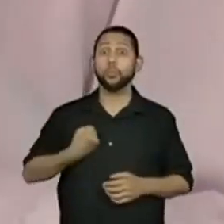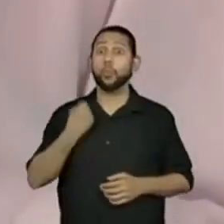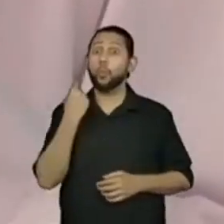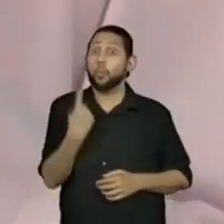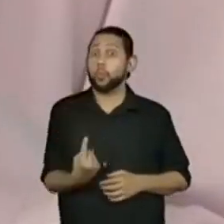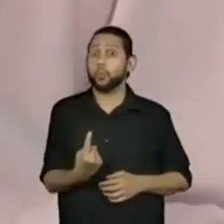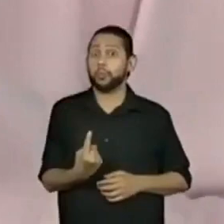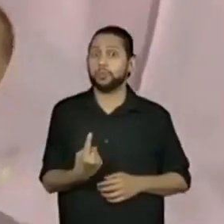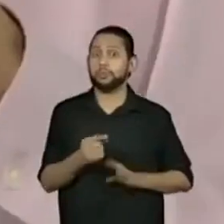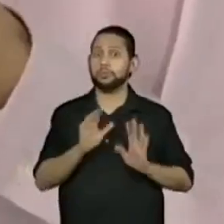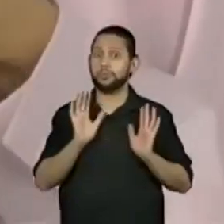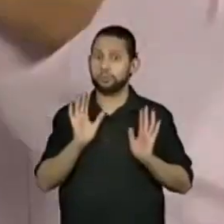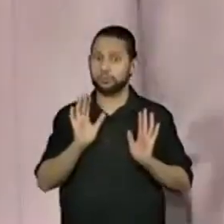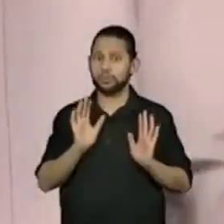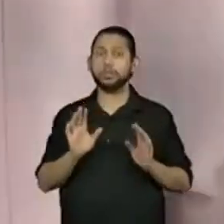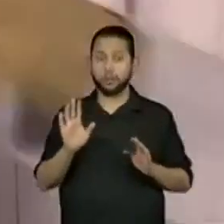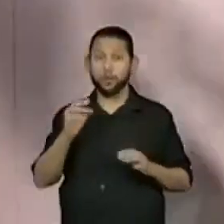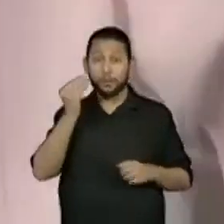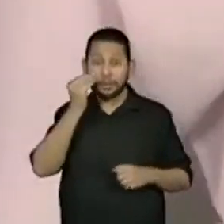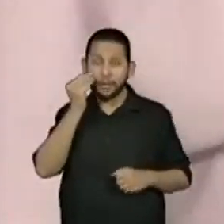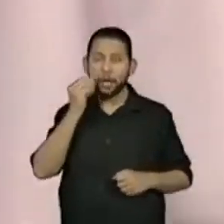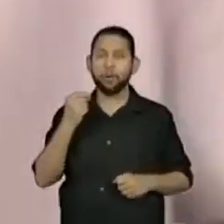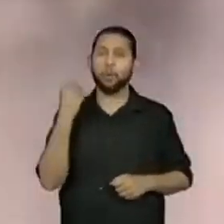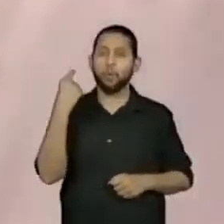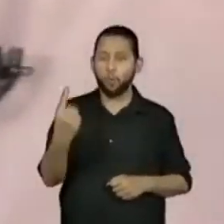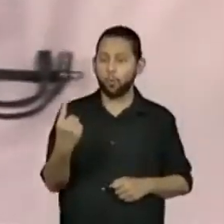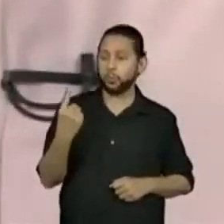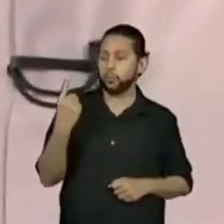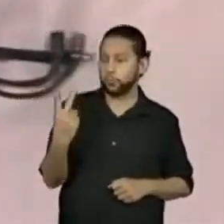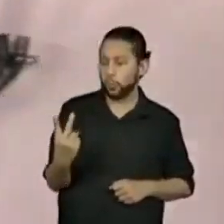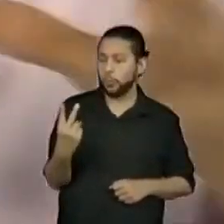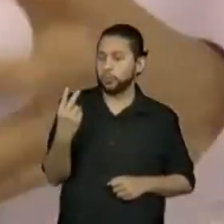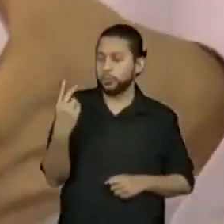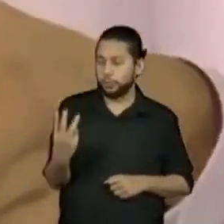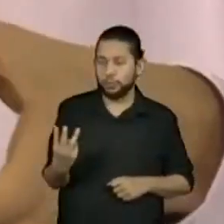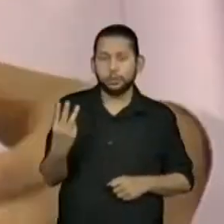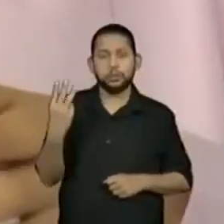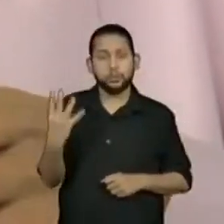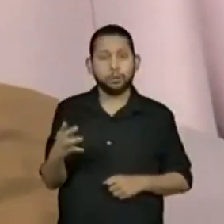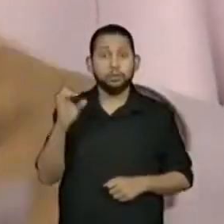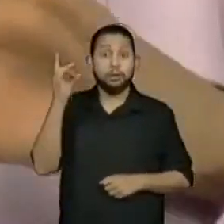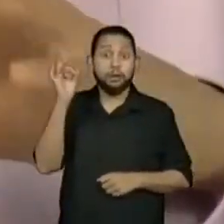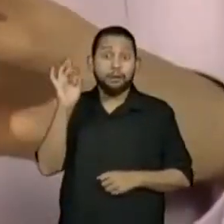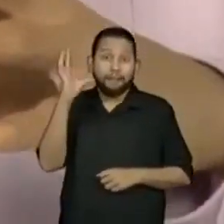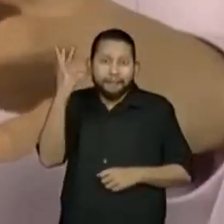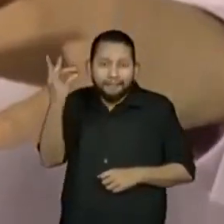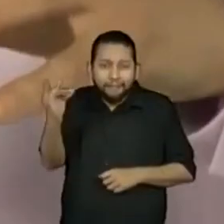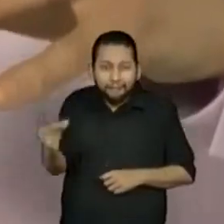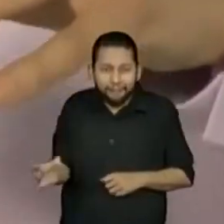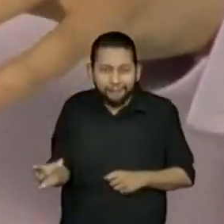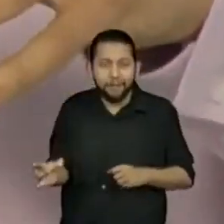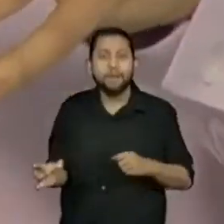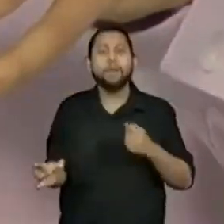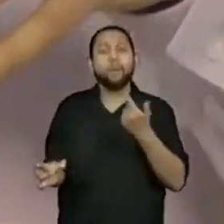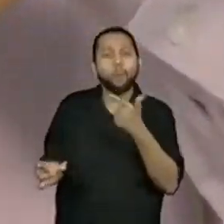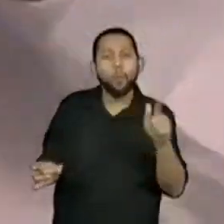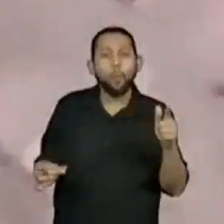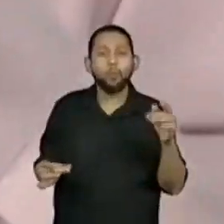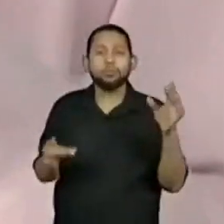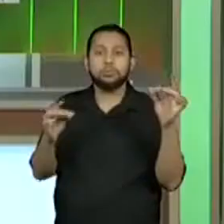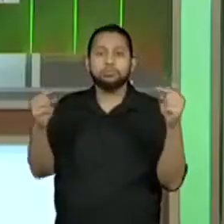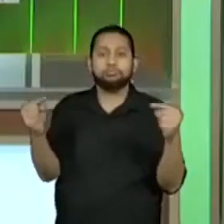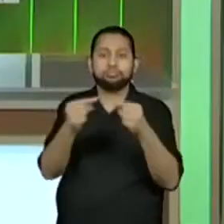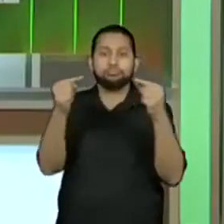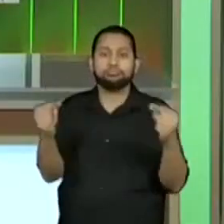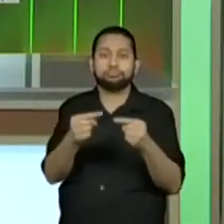apenas para organizar mesmo, porque se a gente começar por um número aleatório, pode causar, assim, uma confusão na contagem.